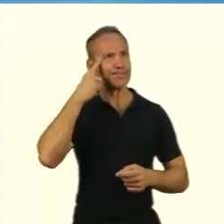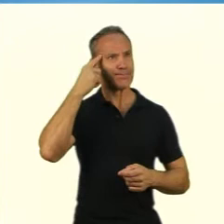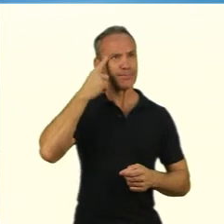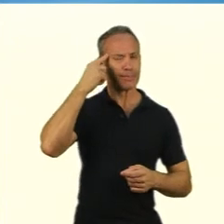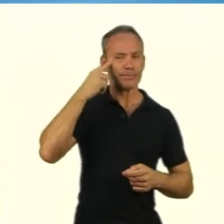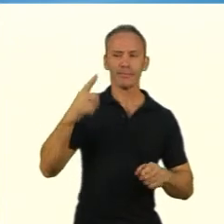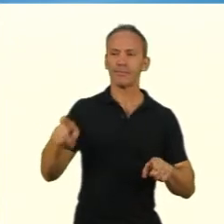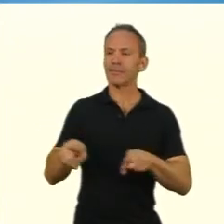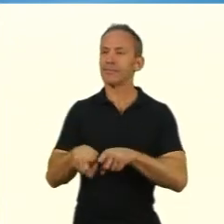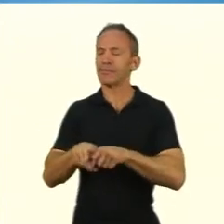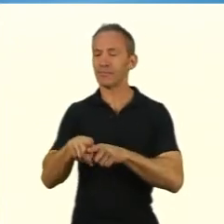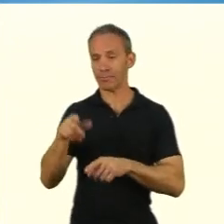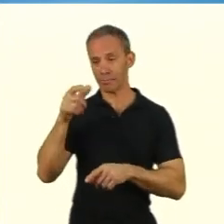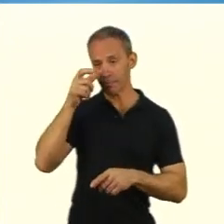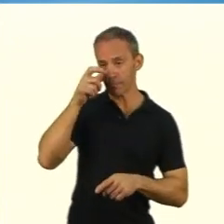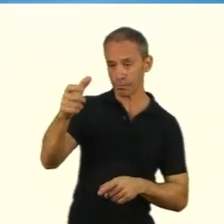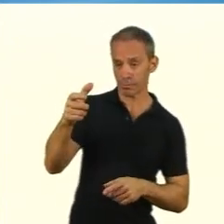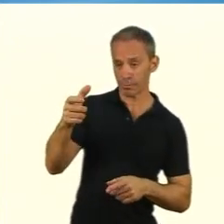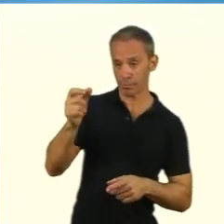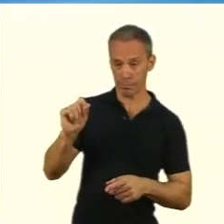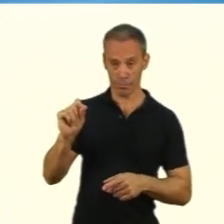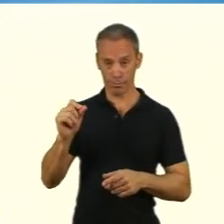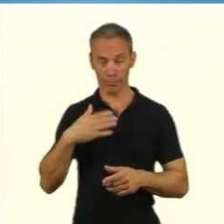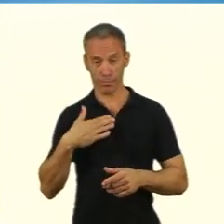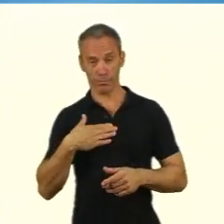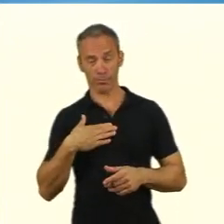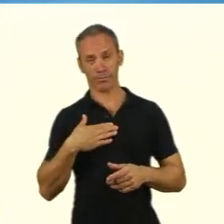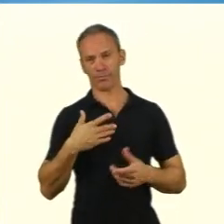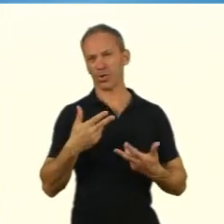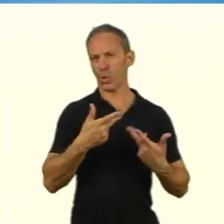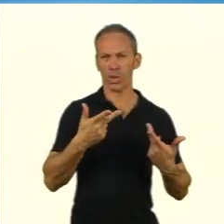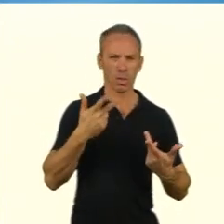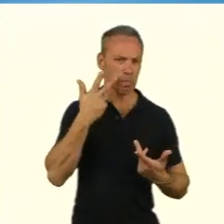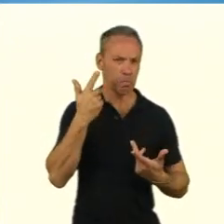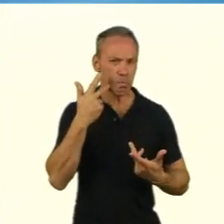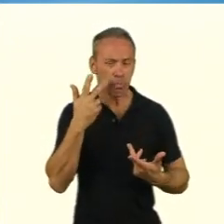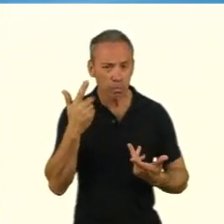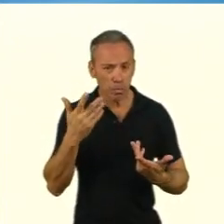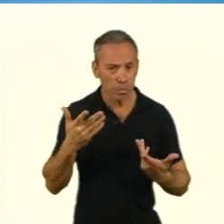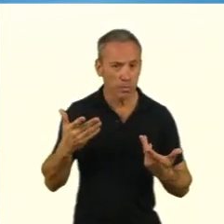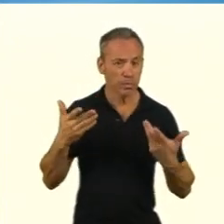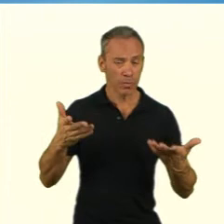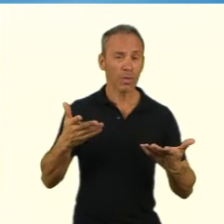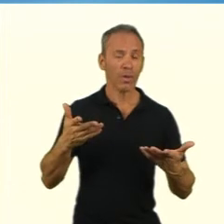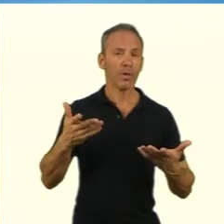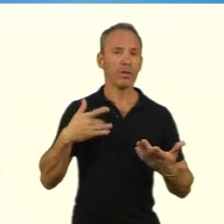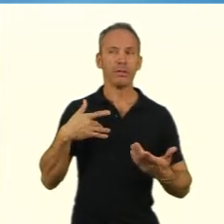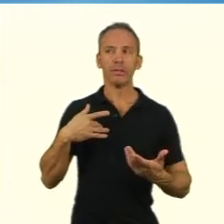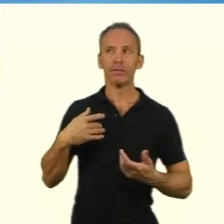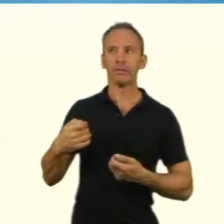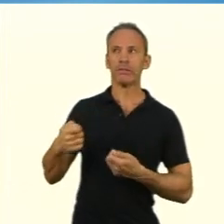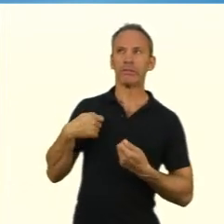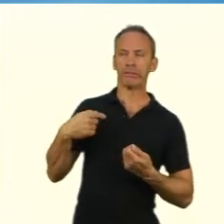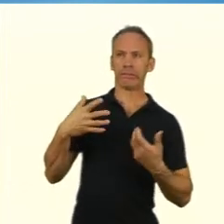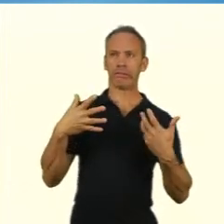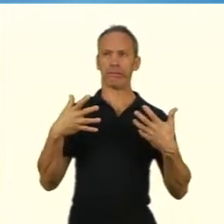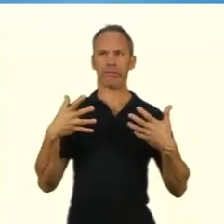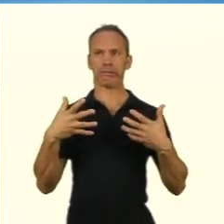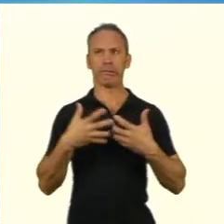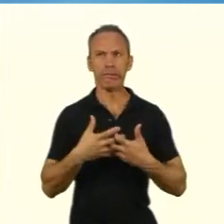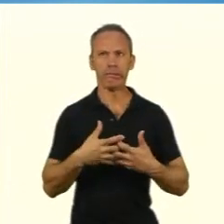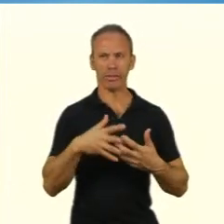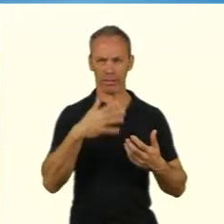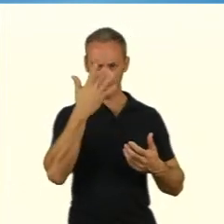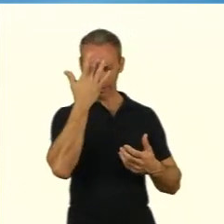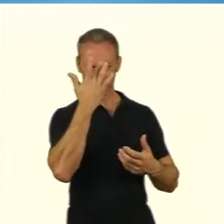por me autodeclarar negra. E quando chego no ensino superior, vi que eu não tive uma